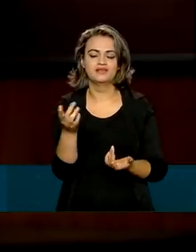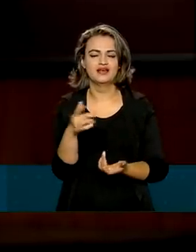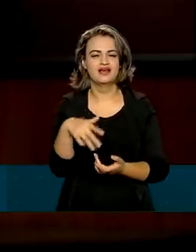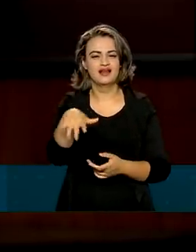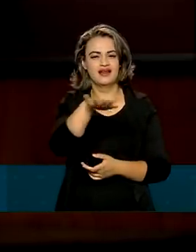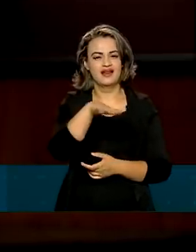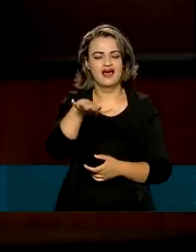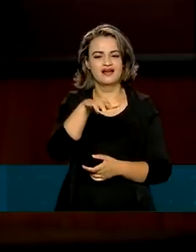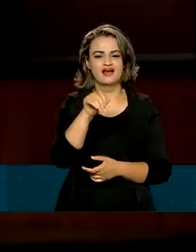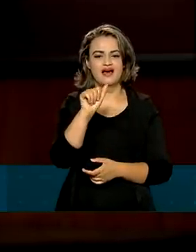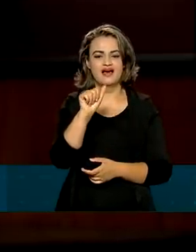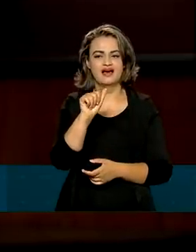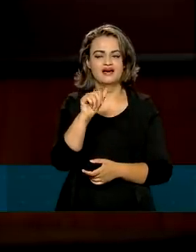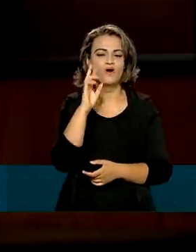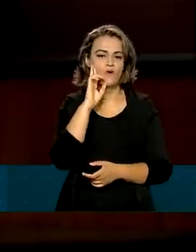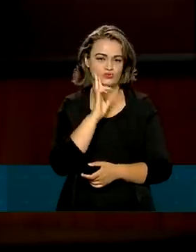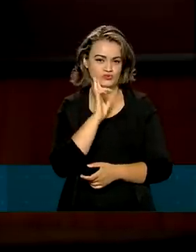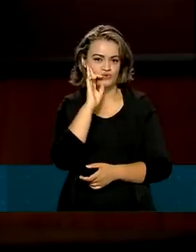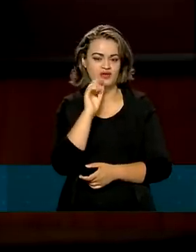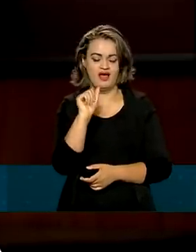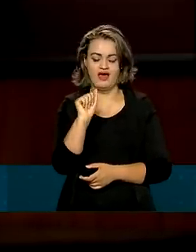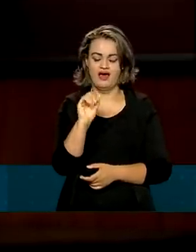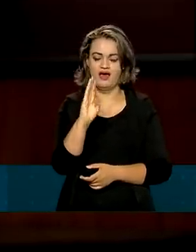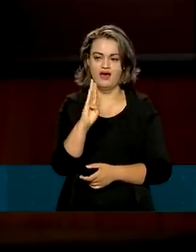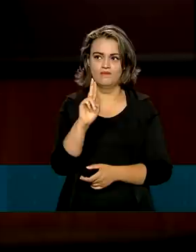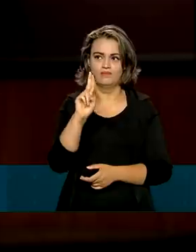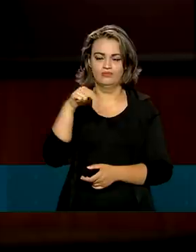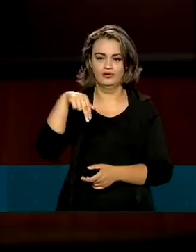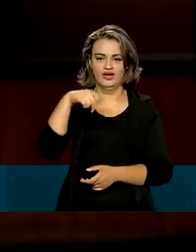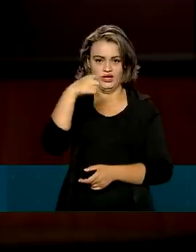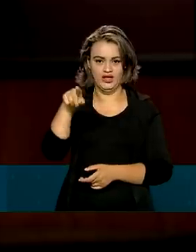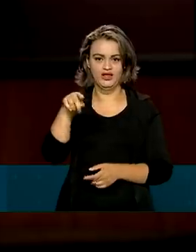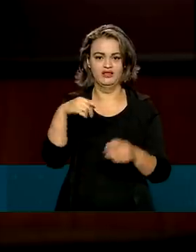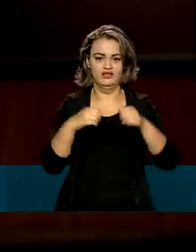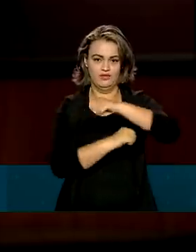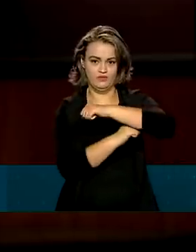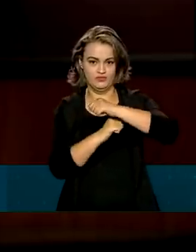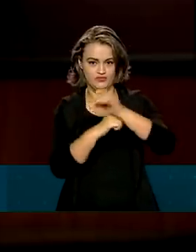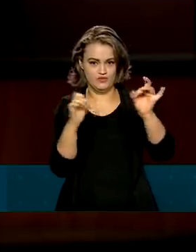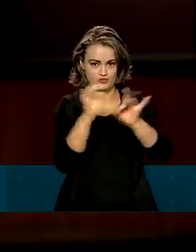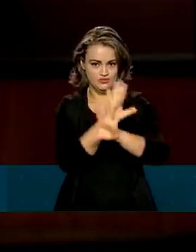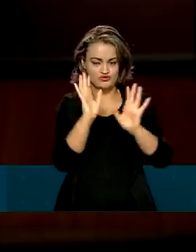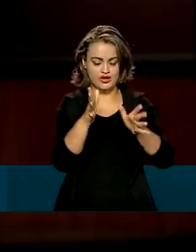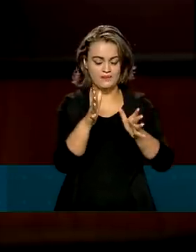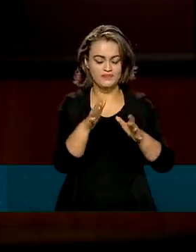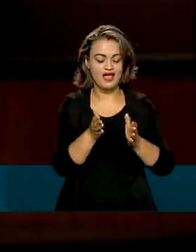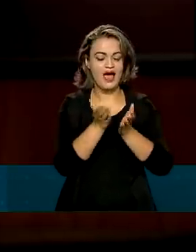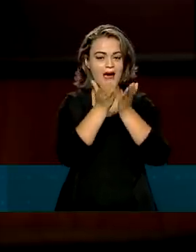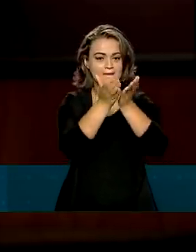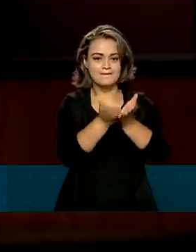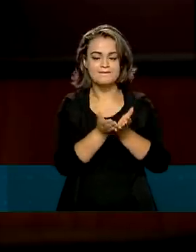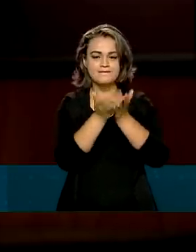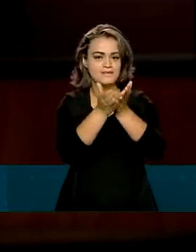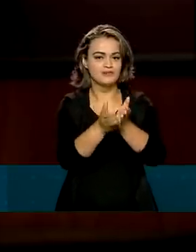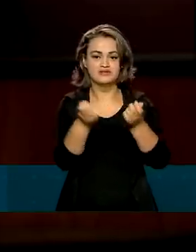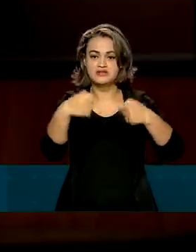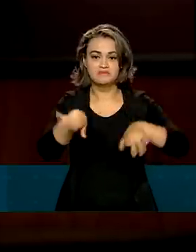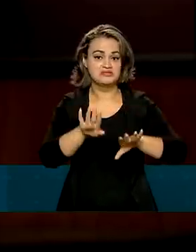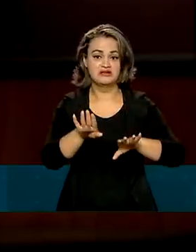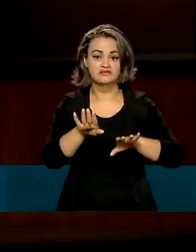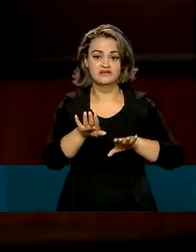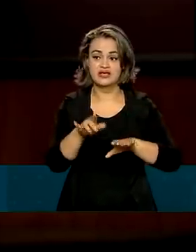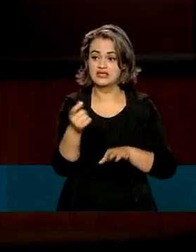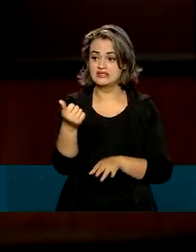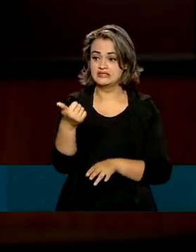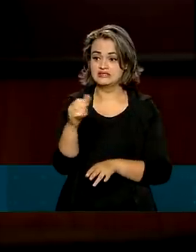região do Abunã, em Rondônia, onde foi feita uma ponte, a balsa deixou de faturar 100 mil reais